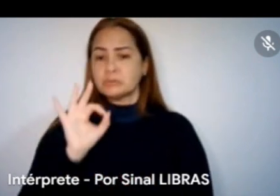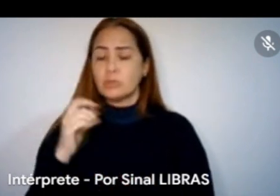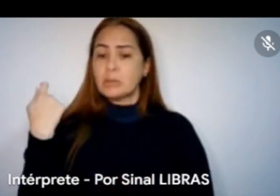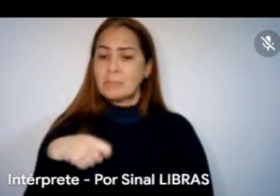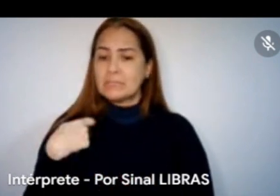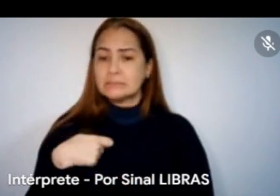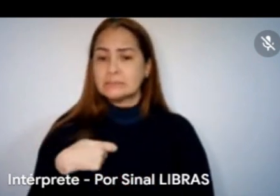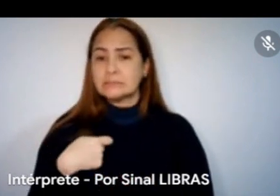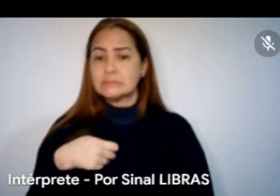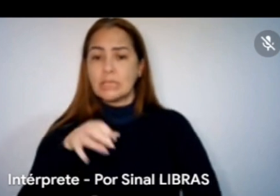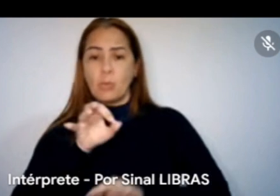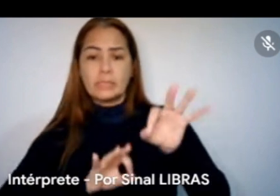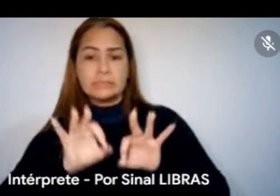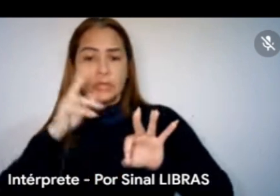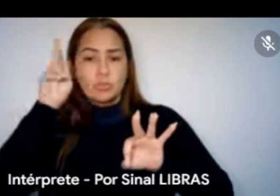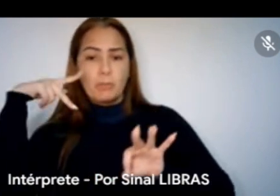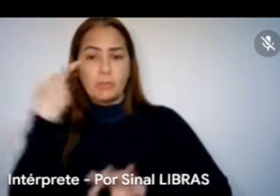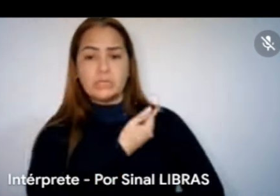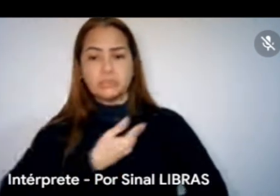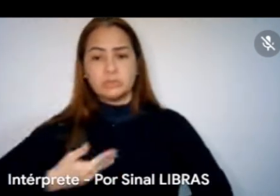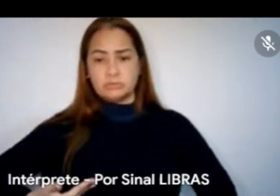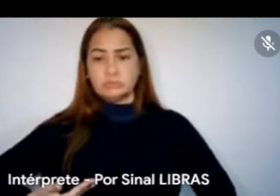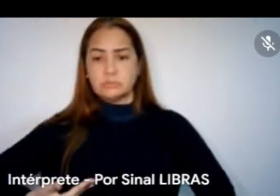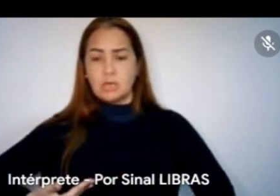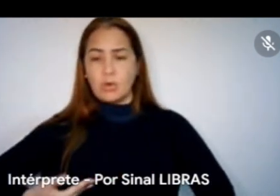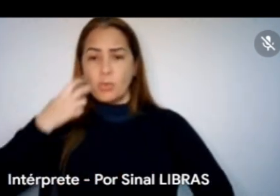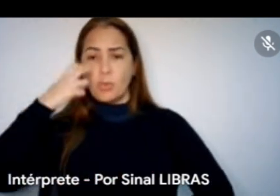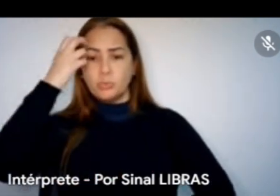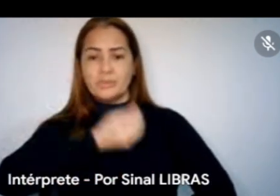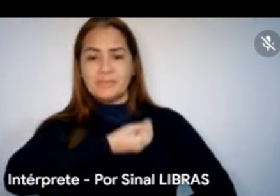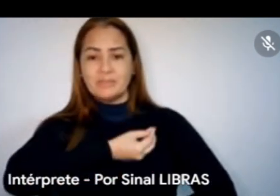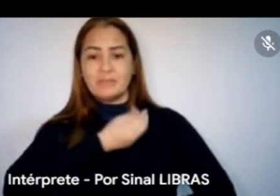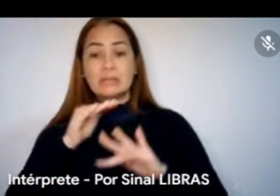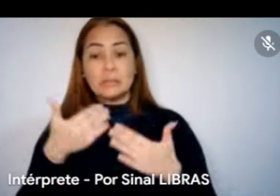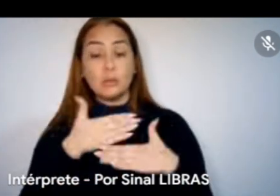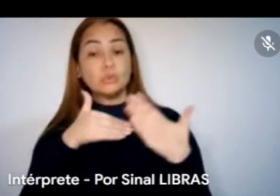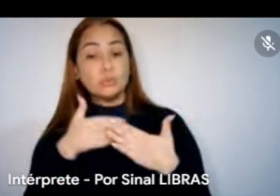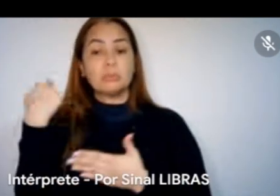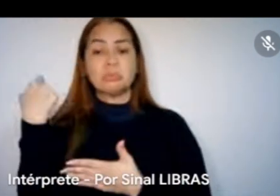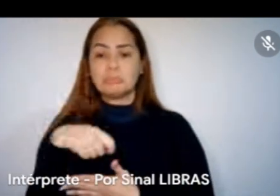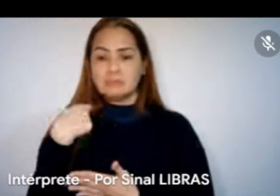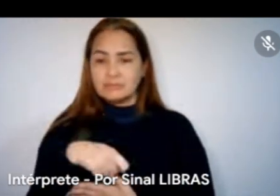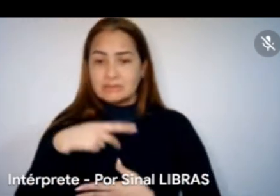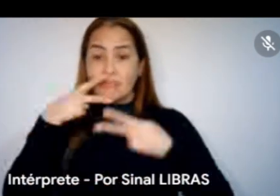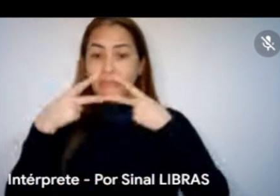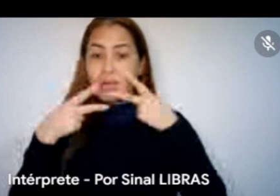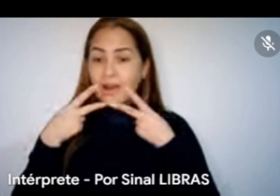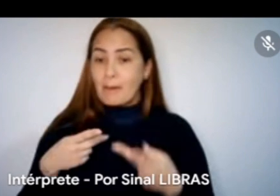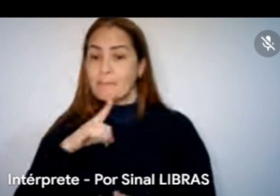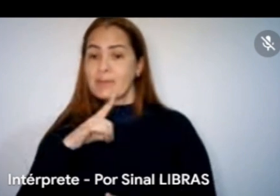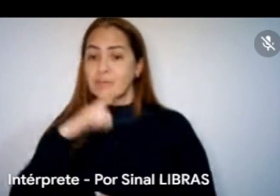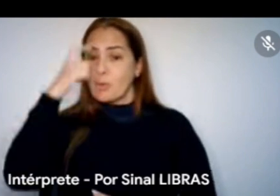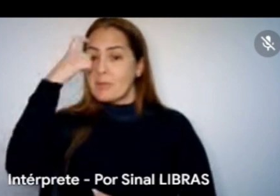para a política nacional, cultura viva. Aí isso tem que ser pautado para a gente conseguir ter um parâmetro para conseguir sugerir